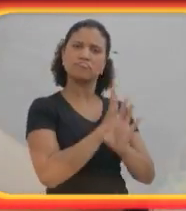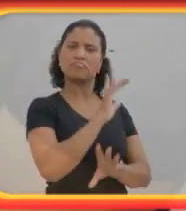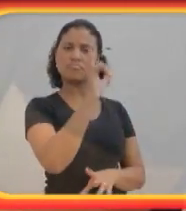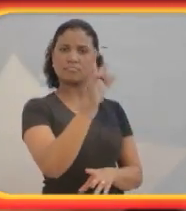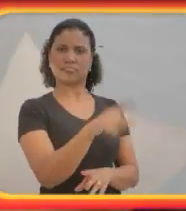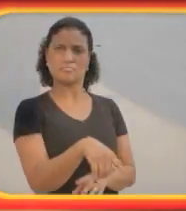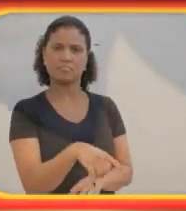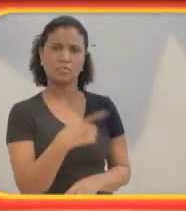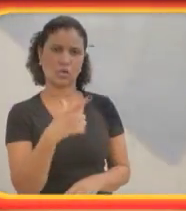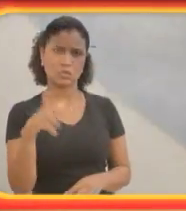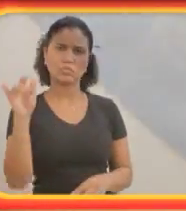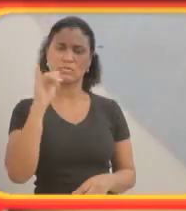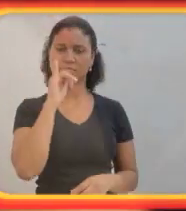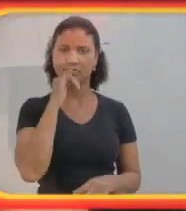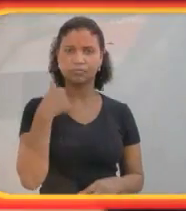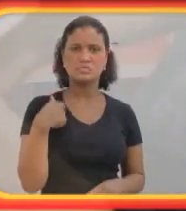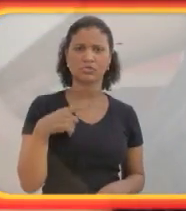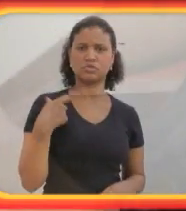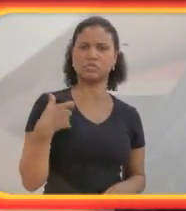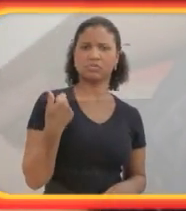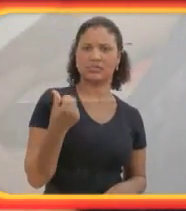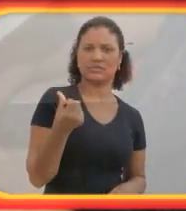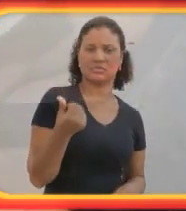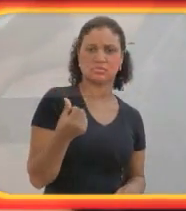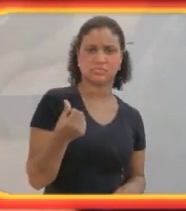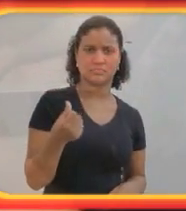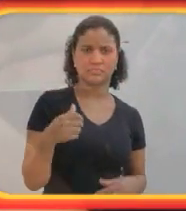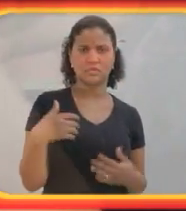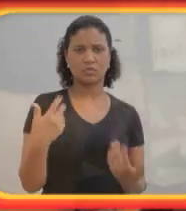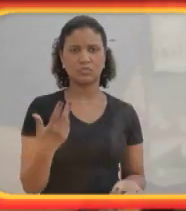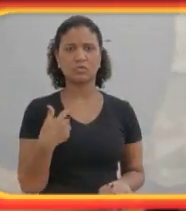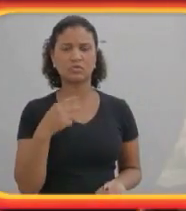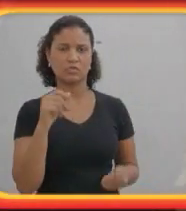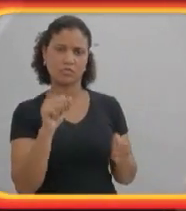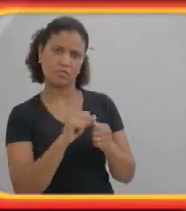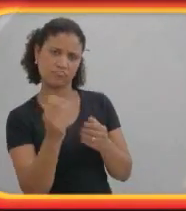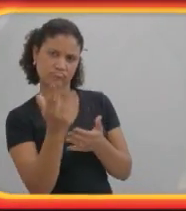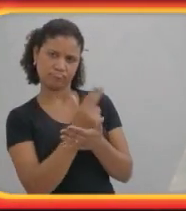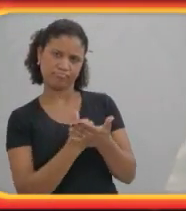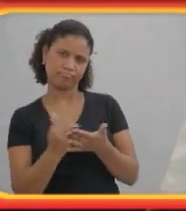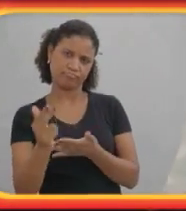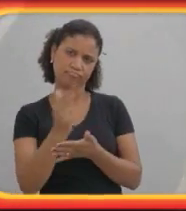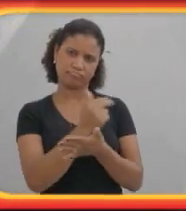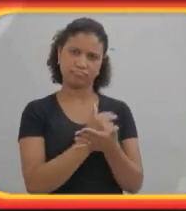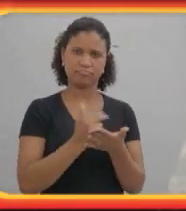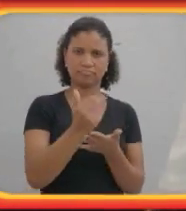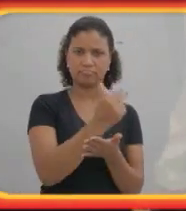as pessoas não percebiam de forma certa e completa. Outro exemplo.